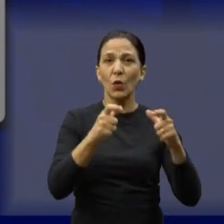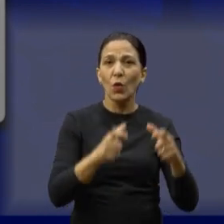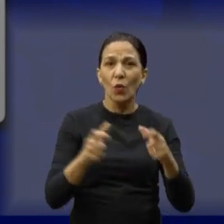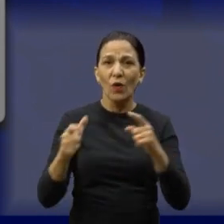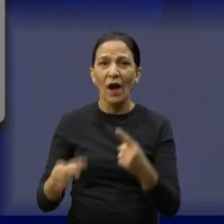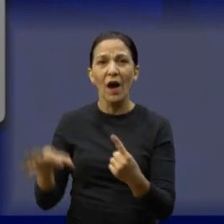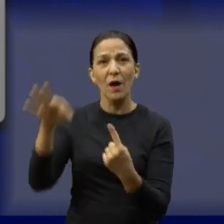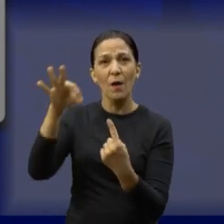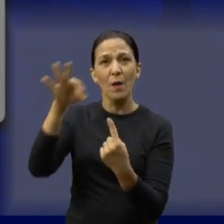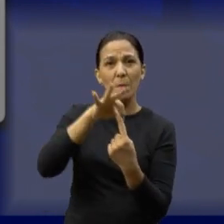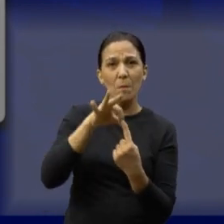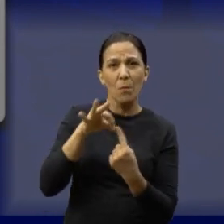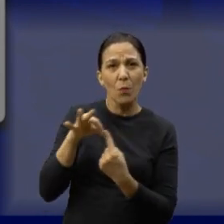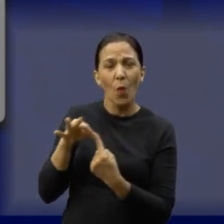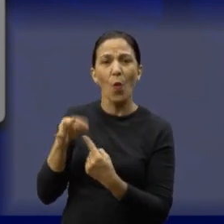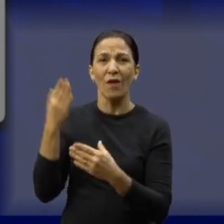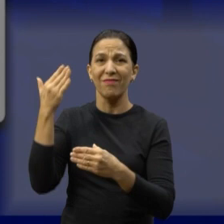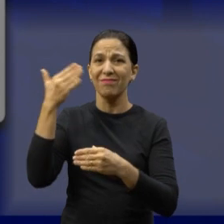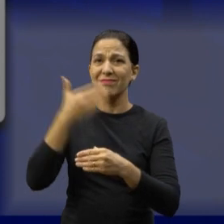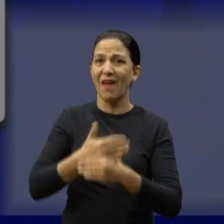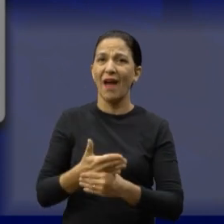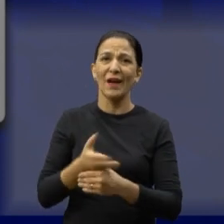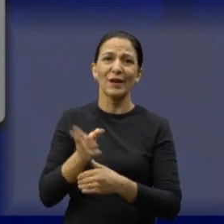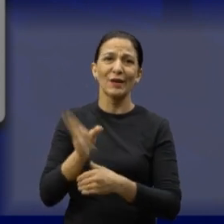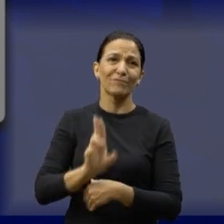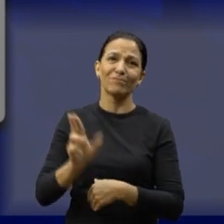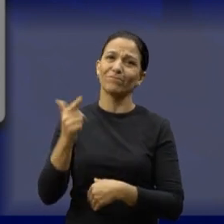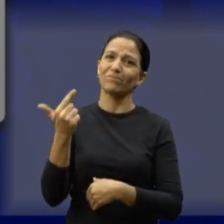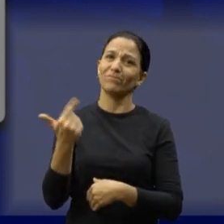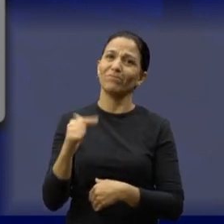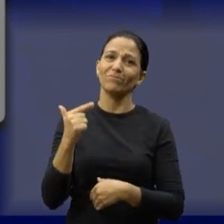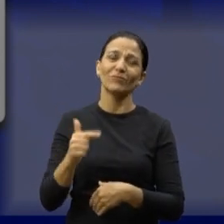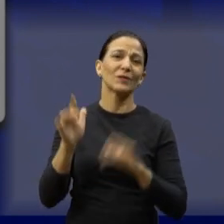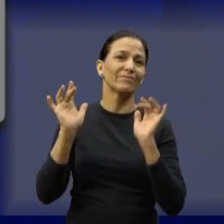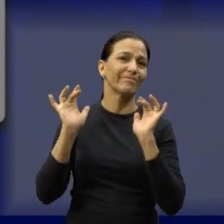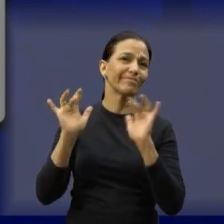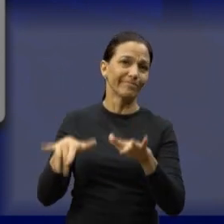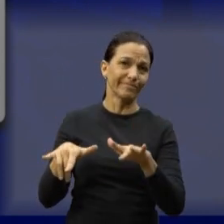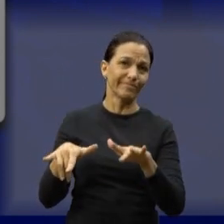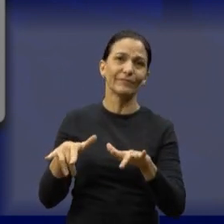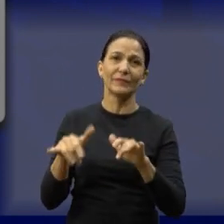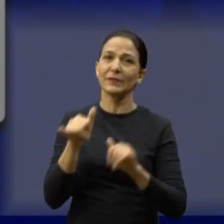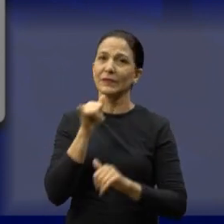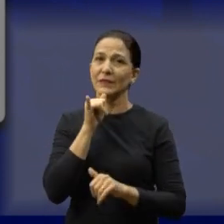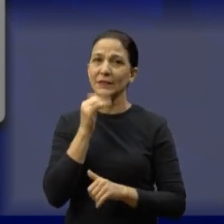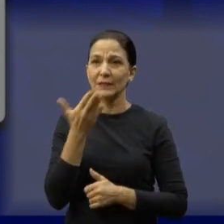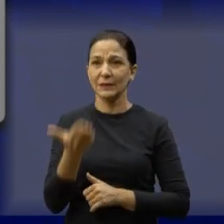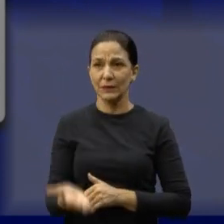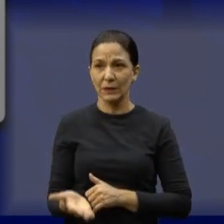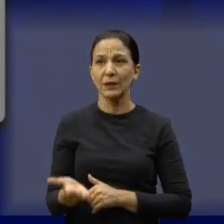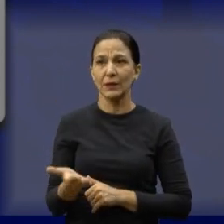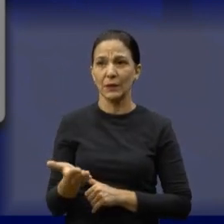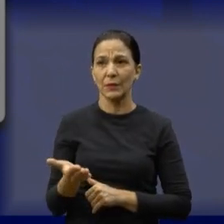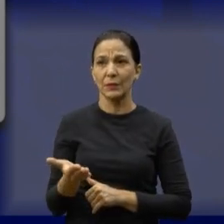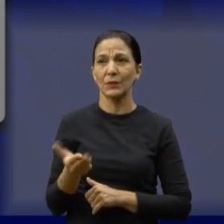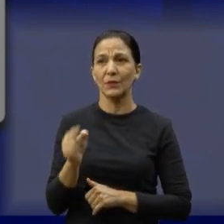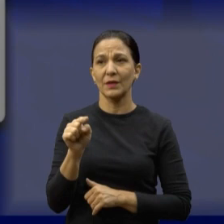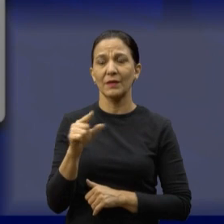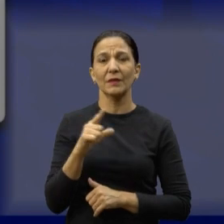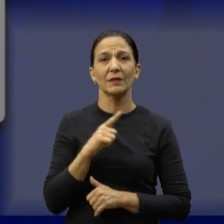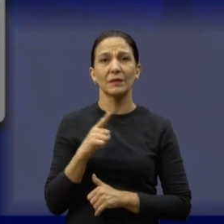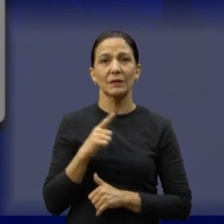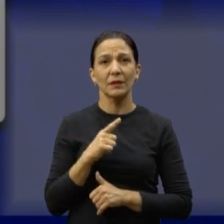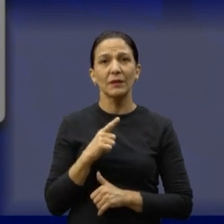alguns pontos de táxi que não são mais usados na cidade. Então, exemplo este, né, que é um lugar nobre, inclusive, inclusive da cidade,